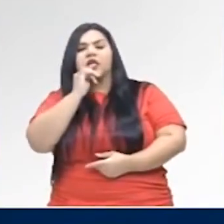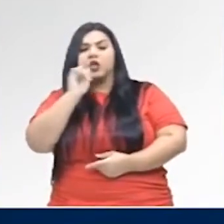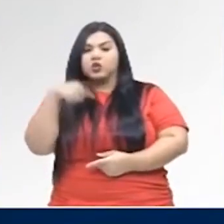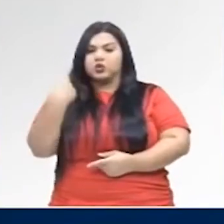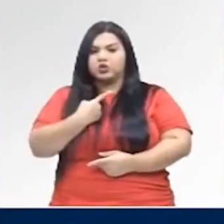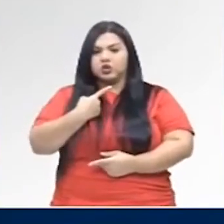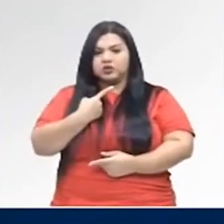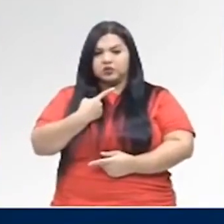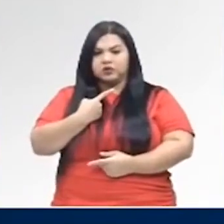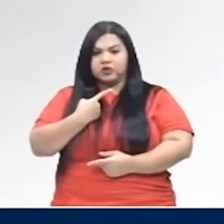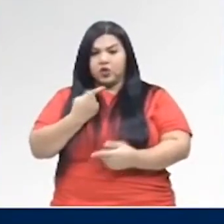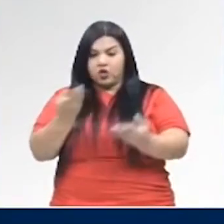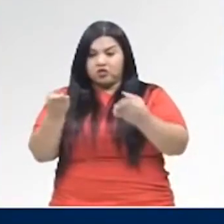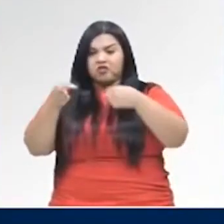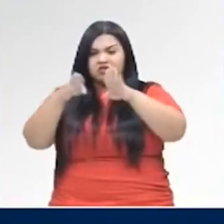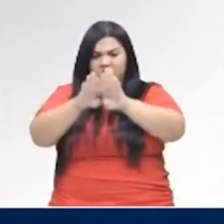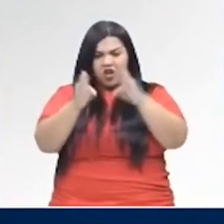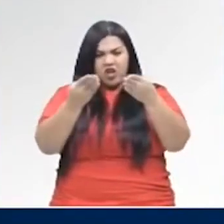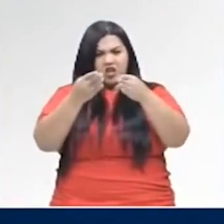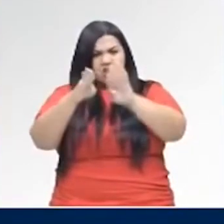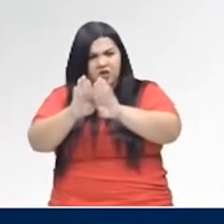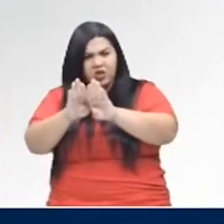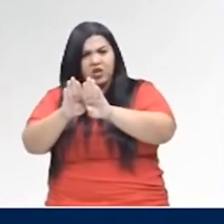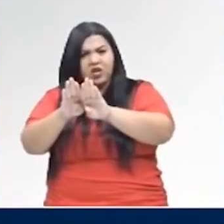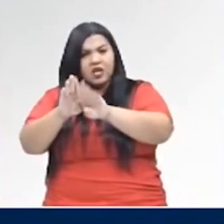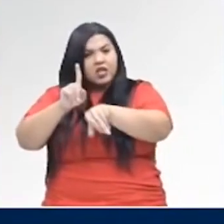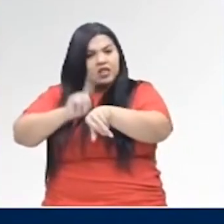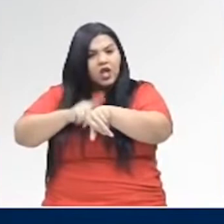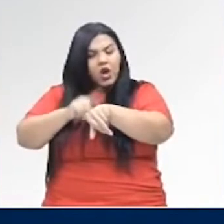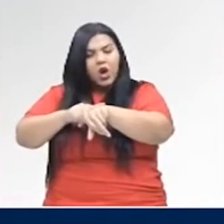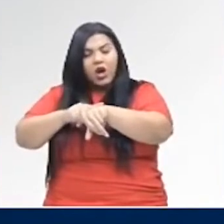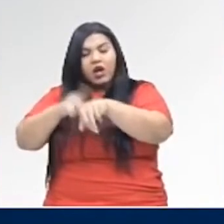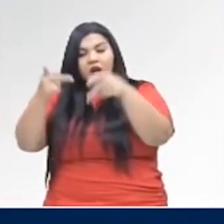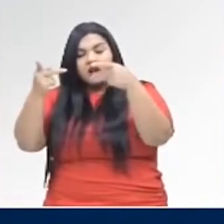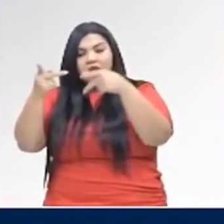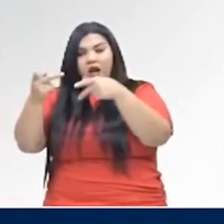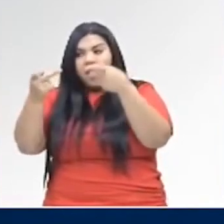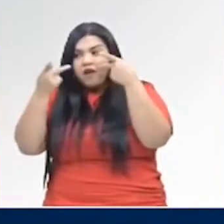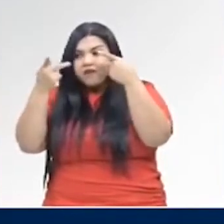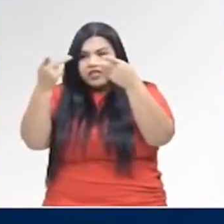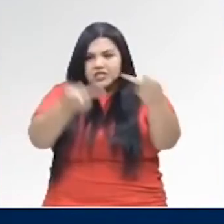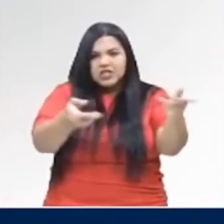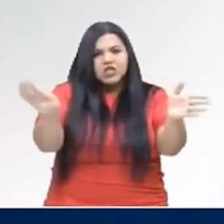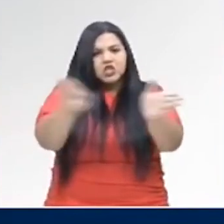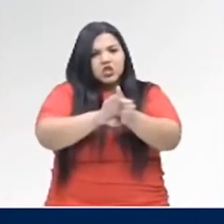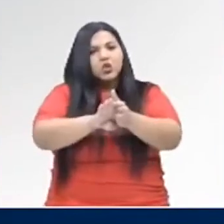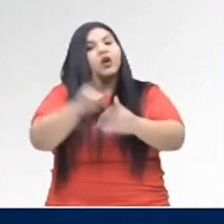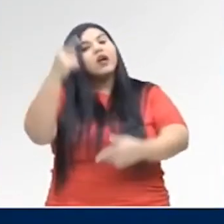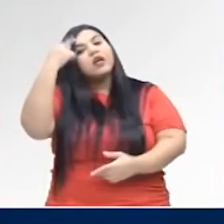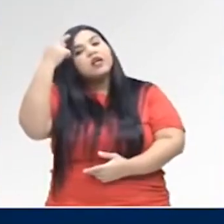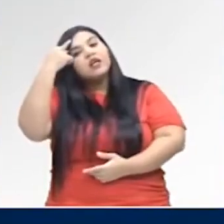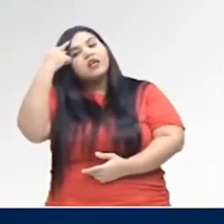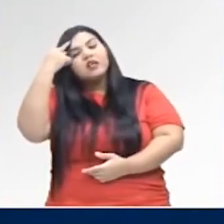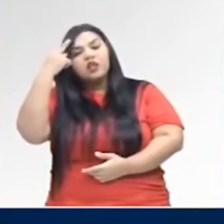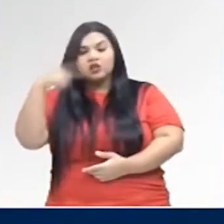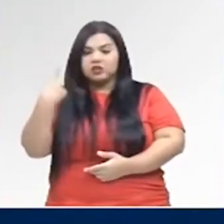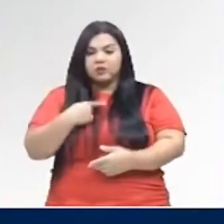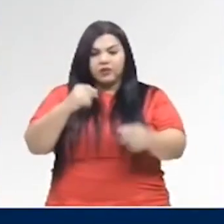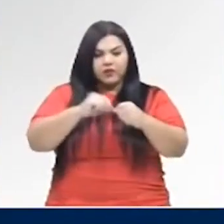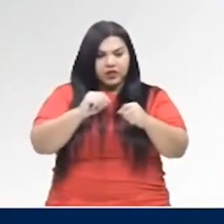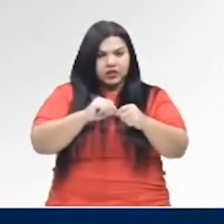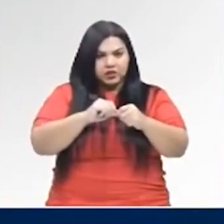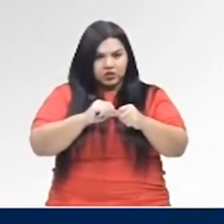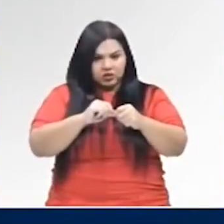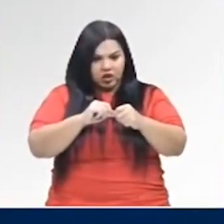Nós fechávamos as portas quando as visitas chegaram. Dá a ideia de que nós estávamos fazendo uma coisa quando